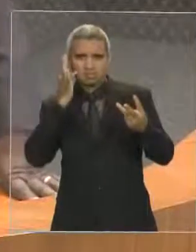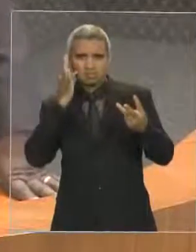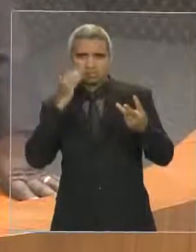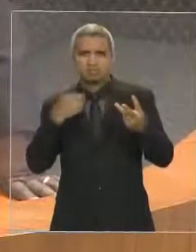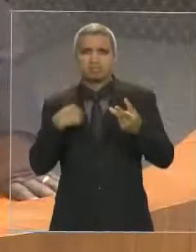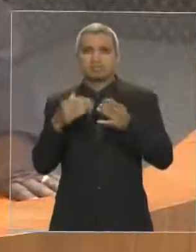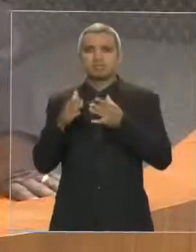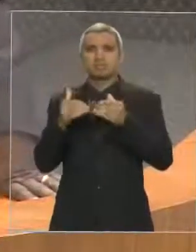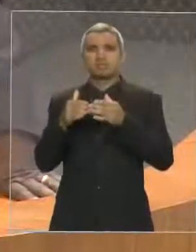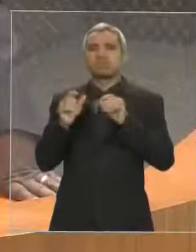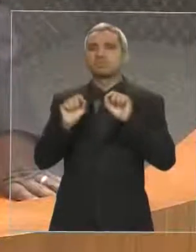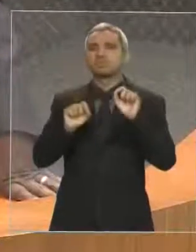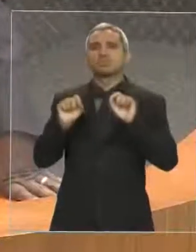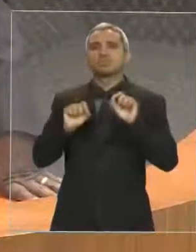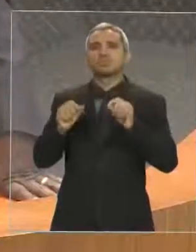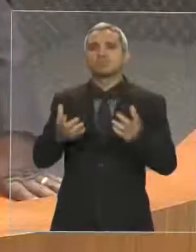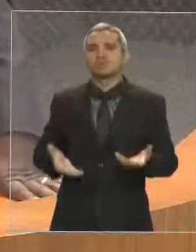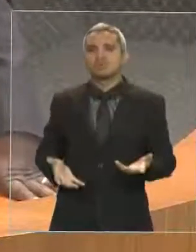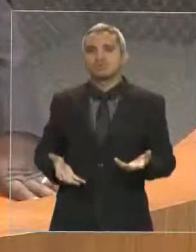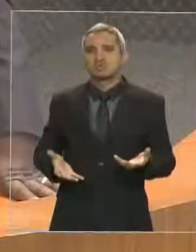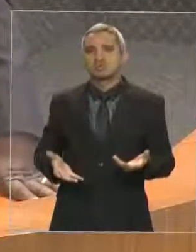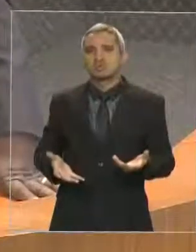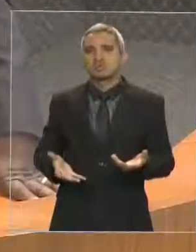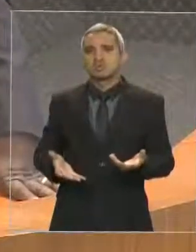Parte desses jovens já estava no curso.